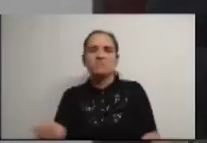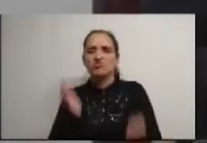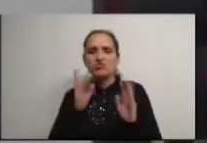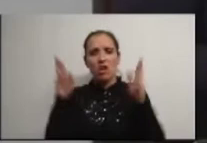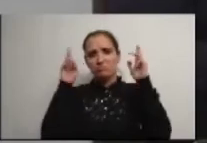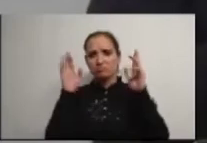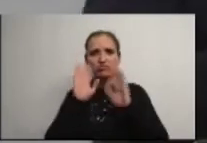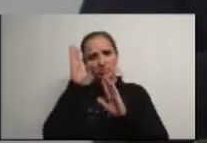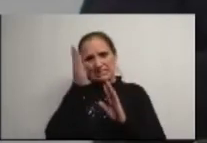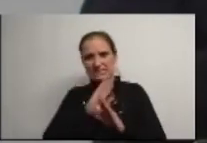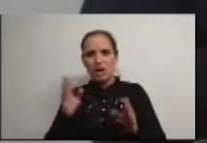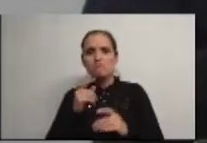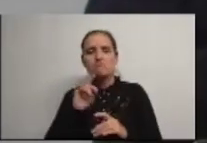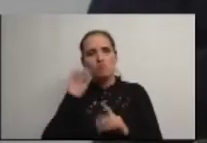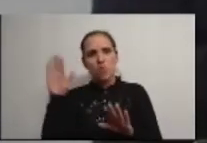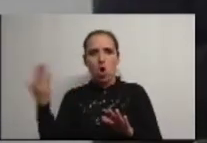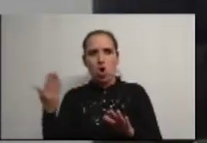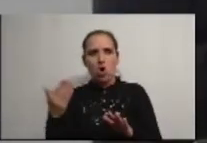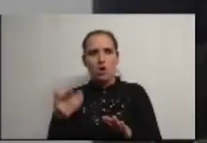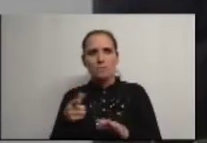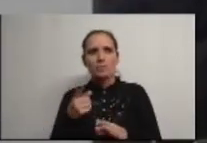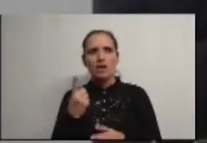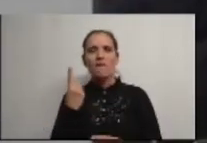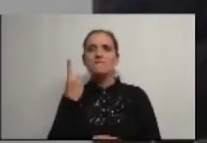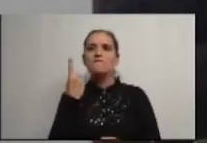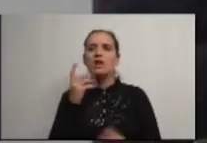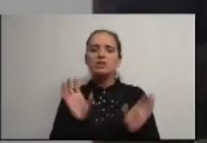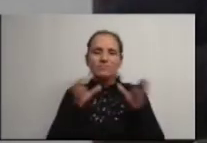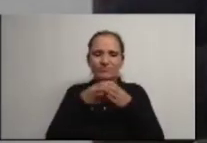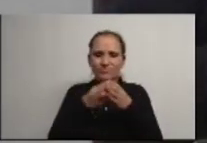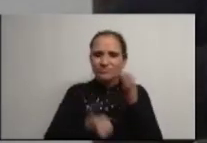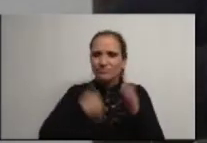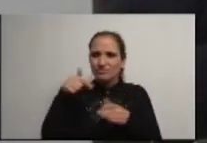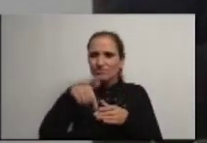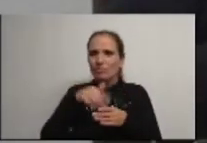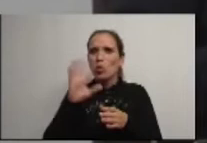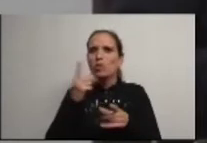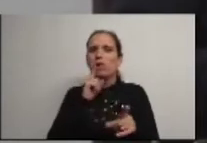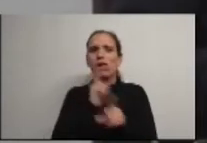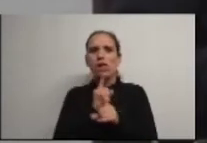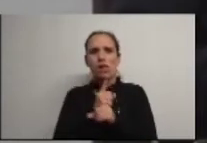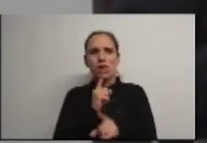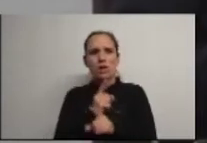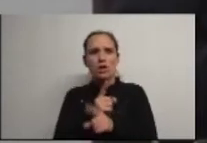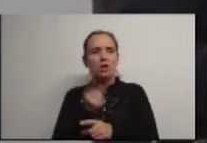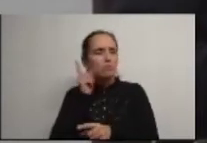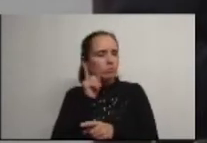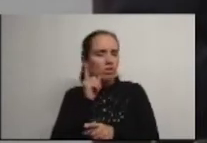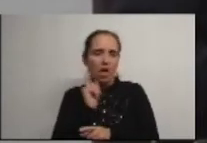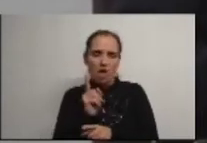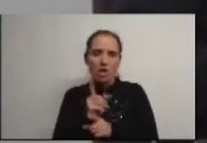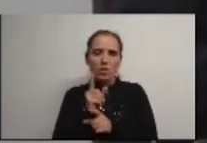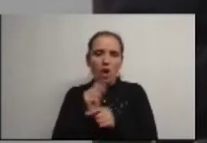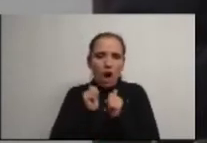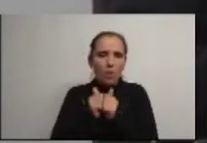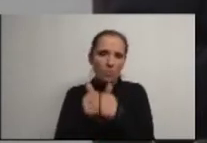esperada a falta de comissões eleitas nesta Assembleia quando as mesmas são absolutamente indispensáveis para abordagem e